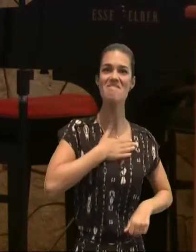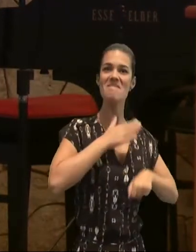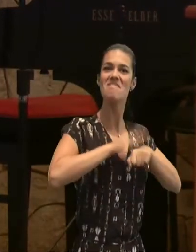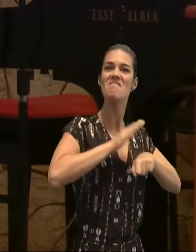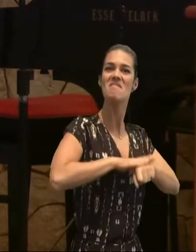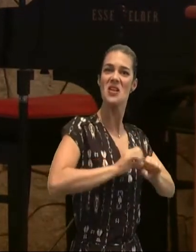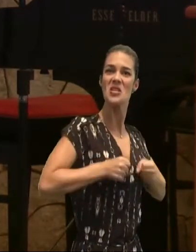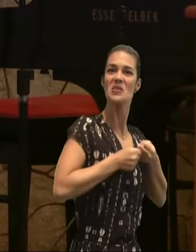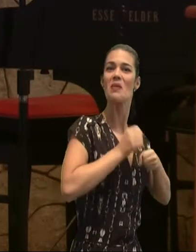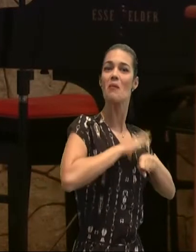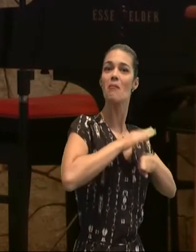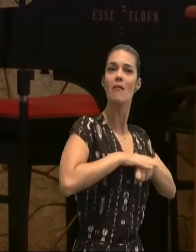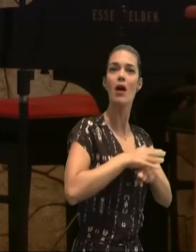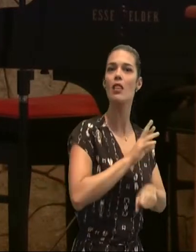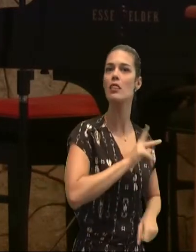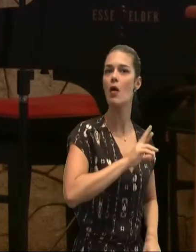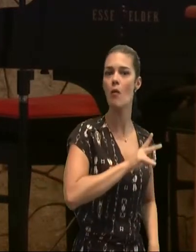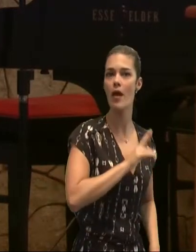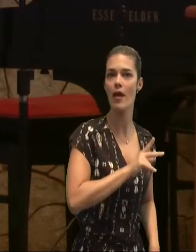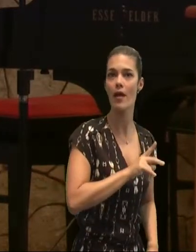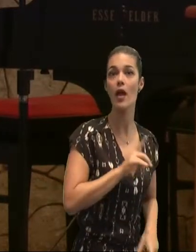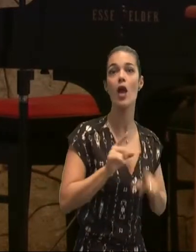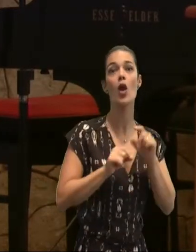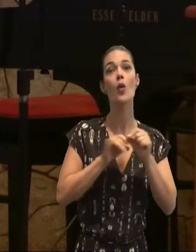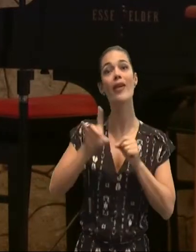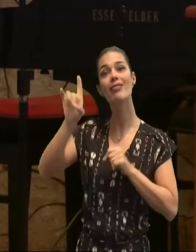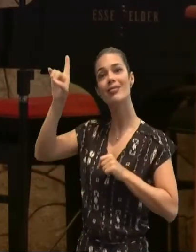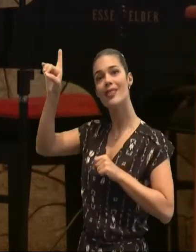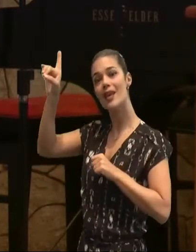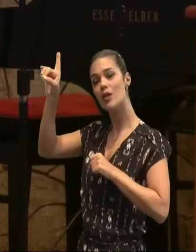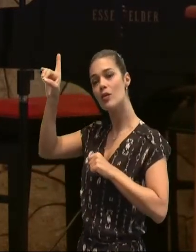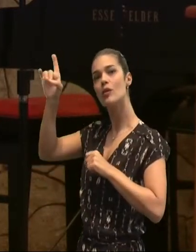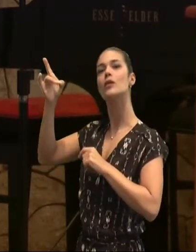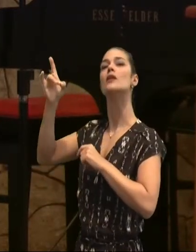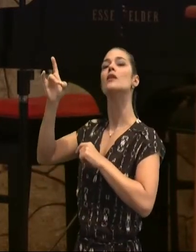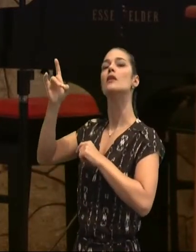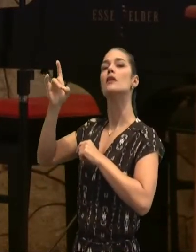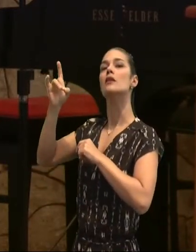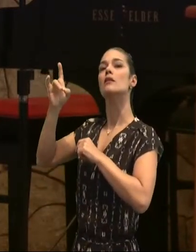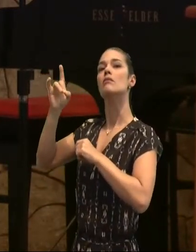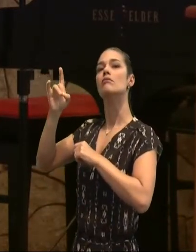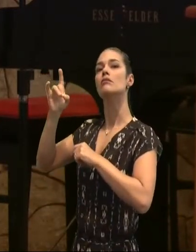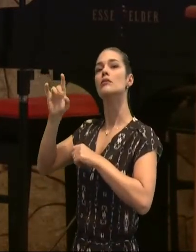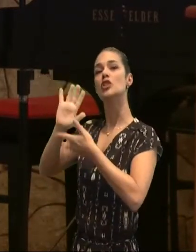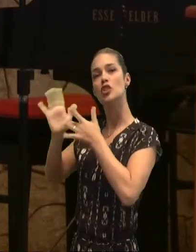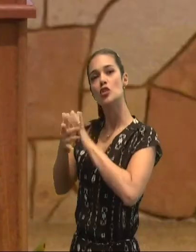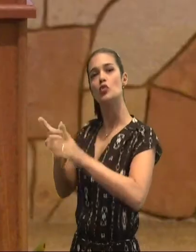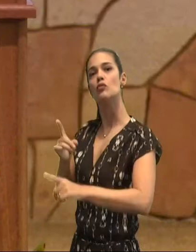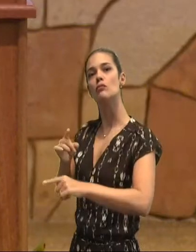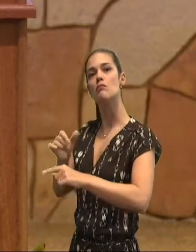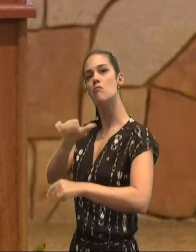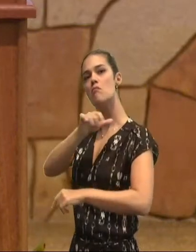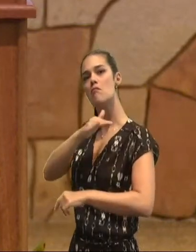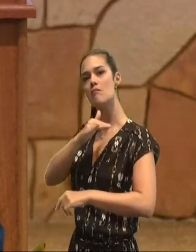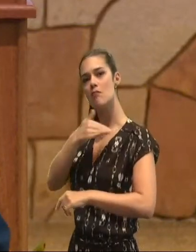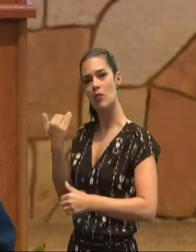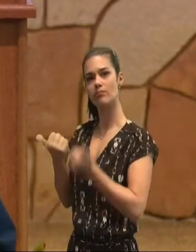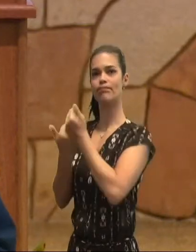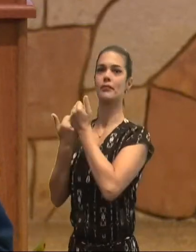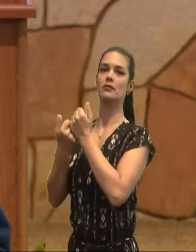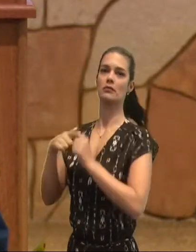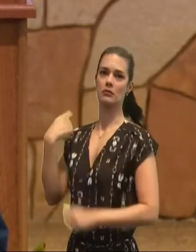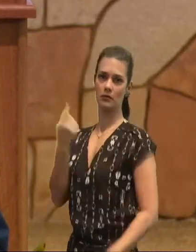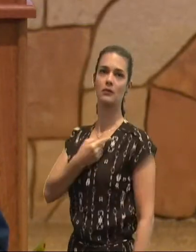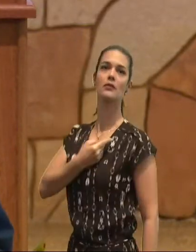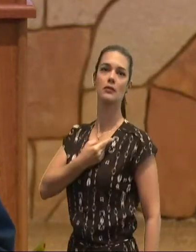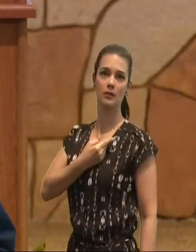esforço, mas é aquilo que, Deus fez por nós em Cristo, é o que Cristo fez por nós,